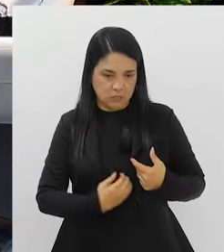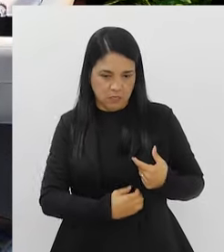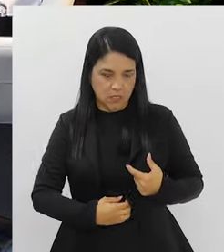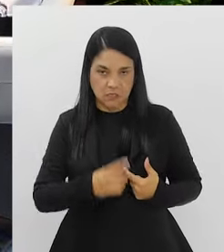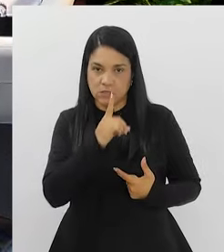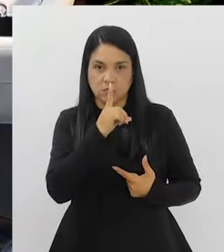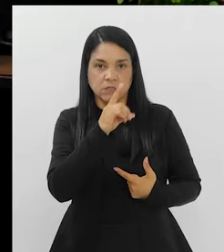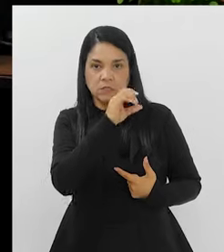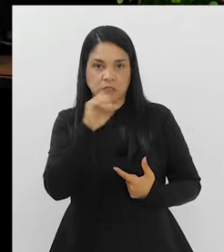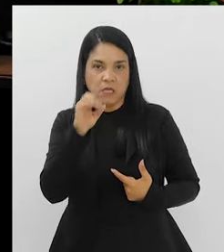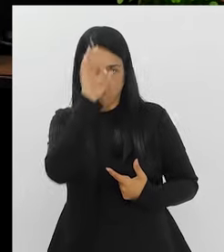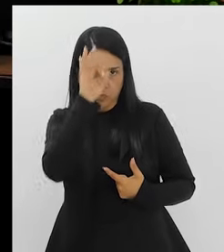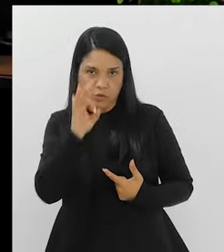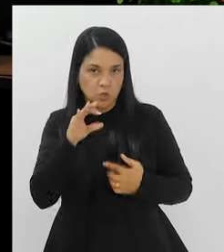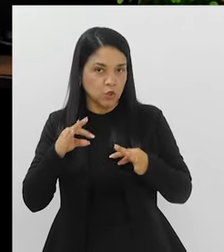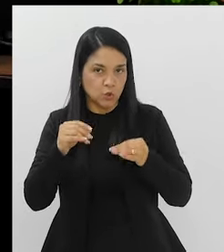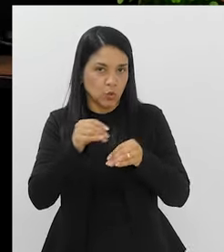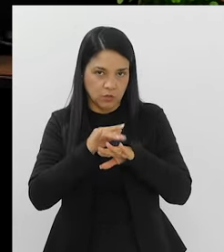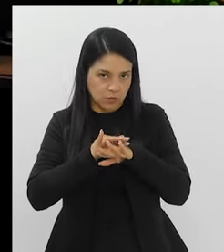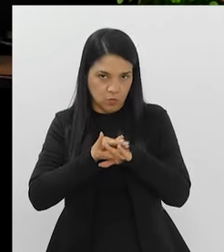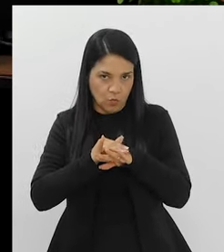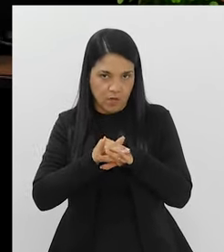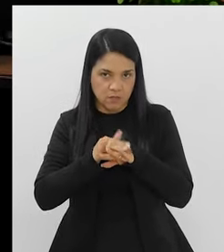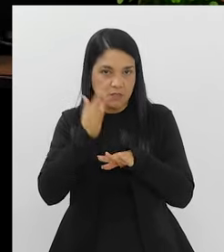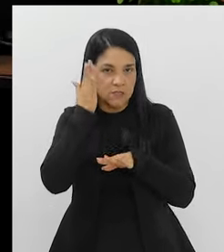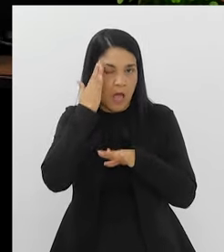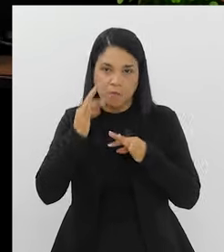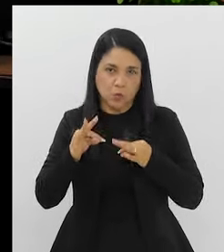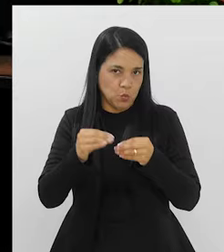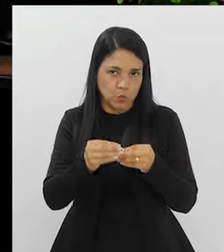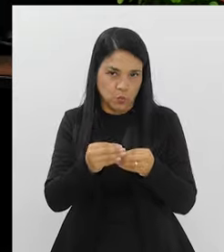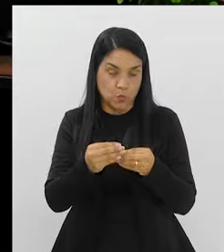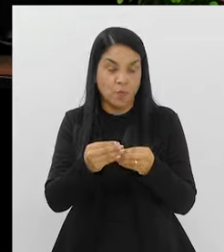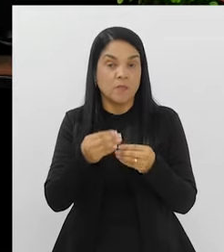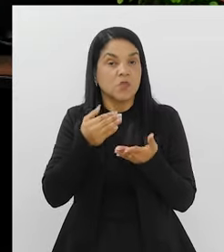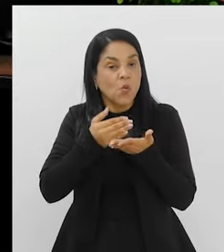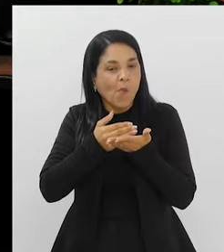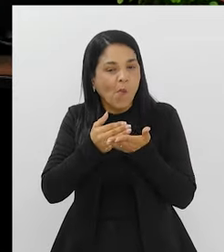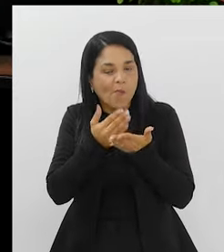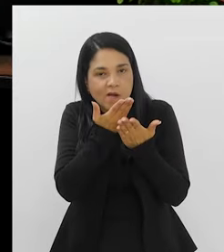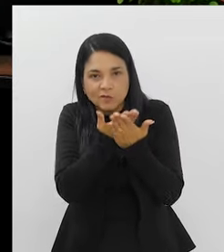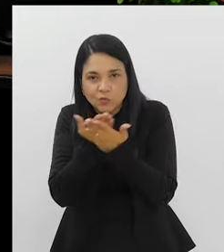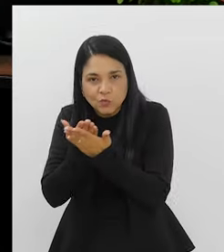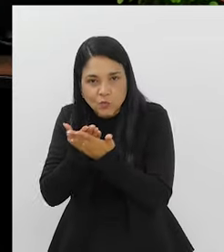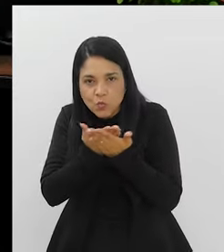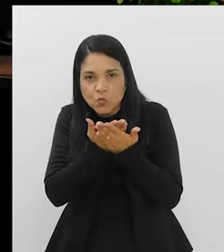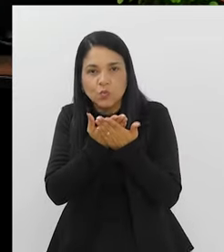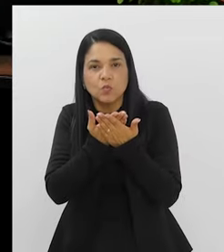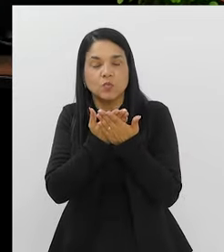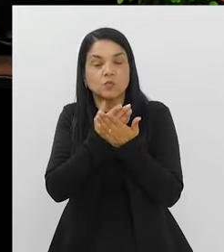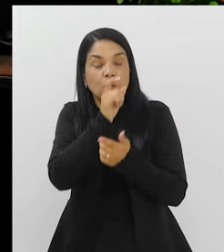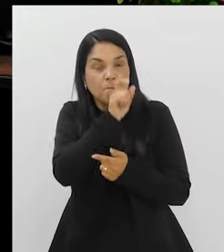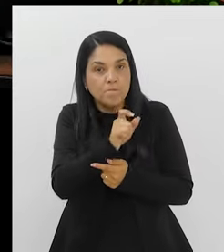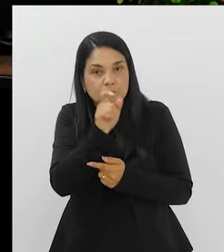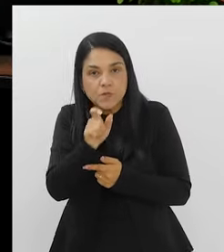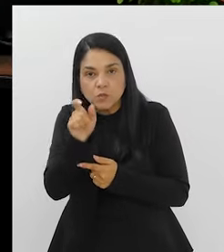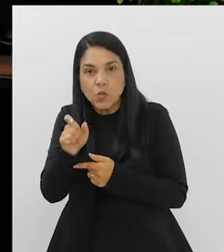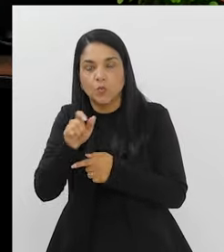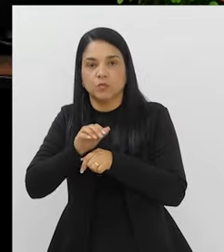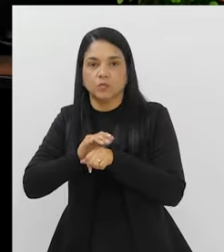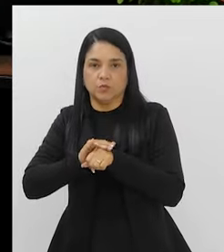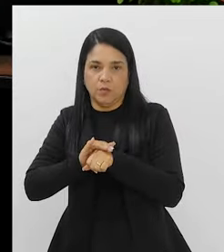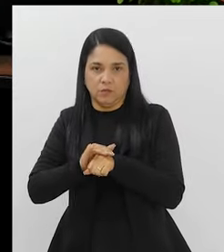né? A gente não sabe 100% de todas as doenças, de como elas se... A gente começa a estudar a partir